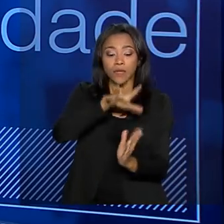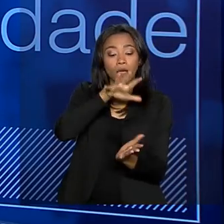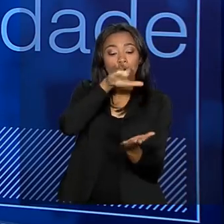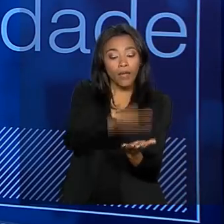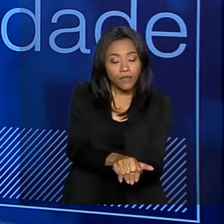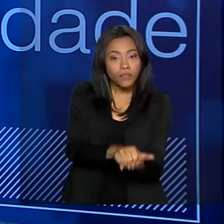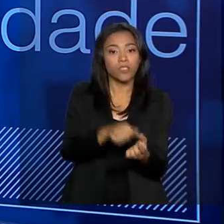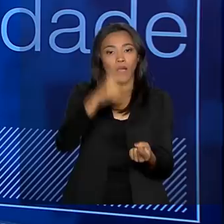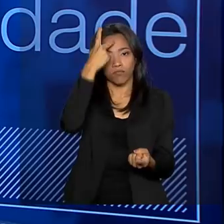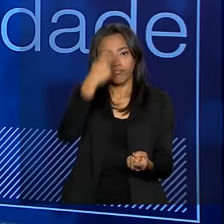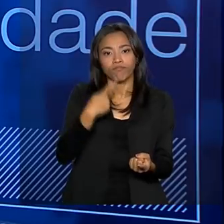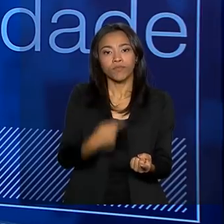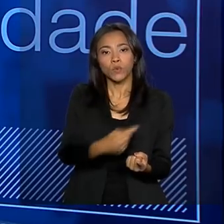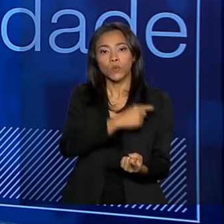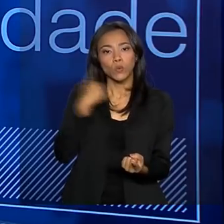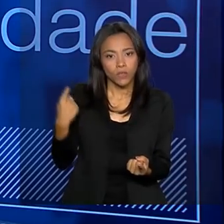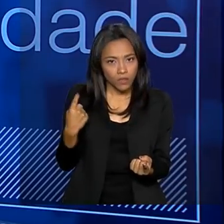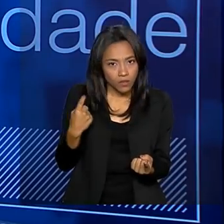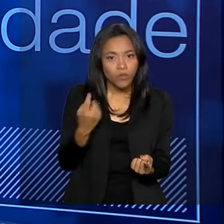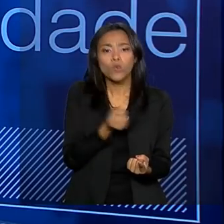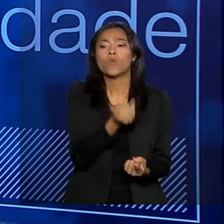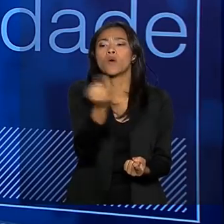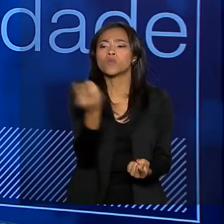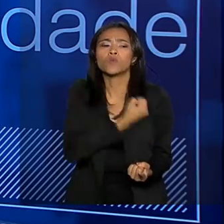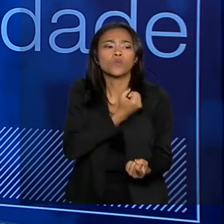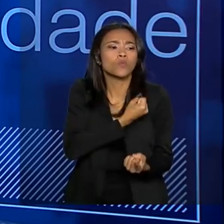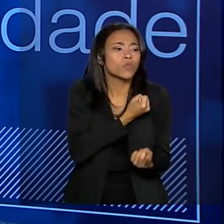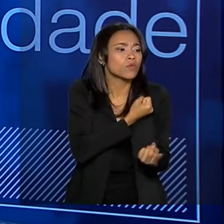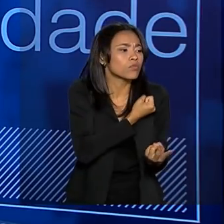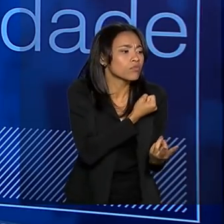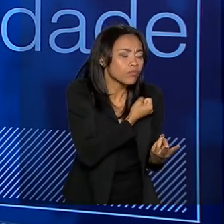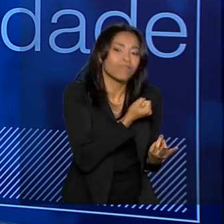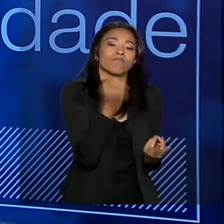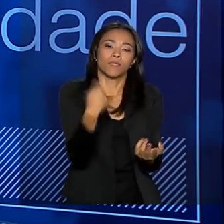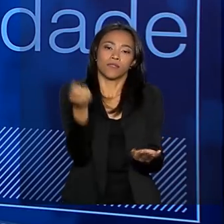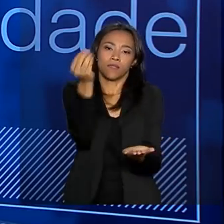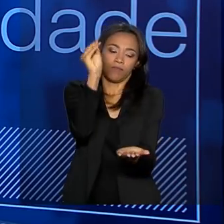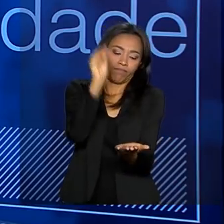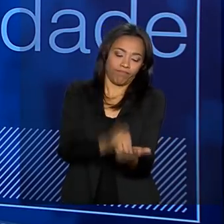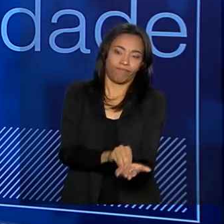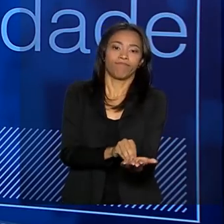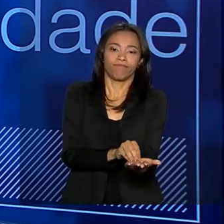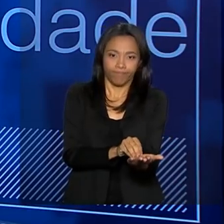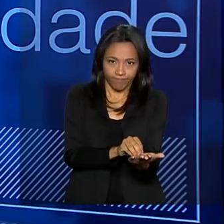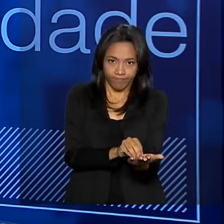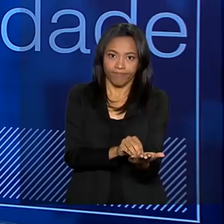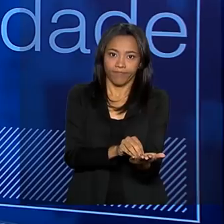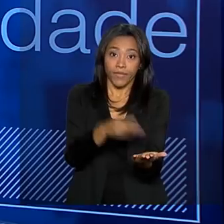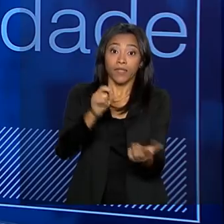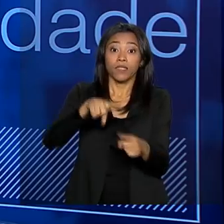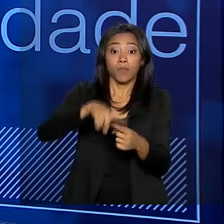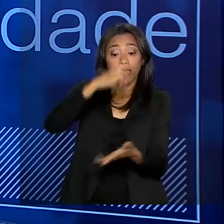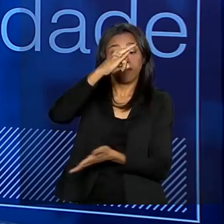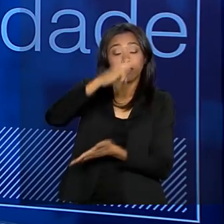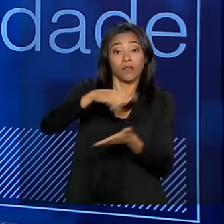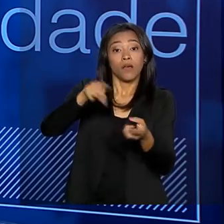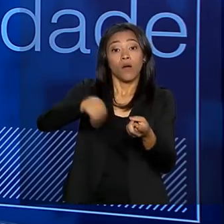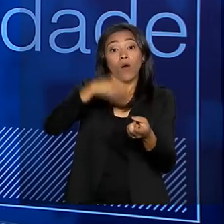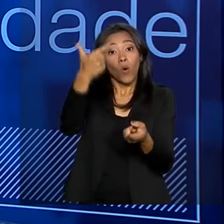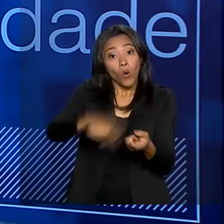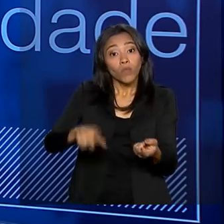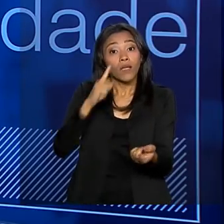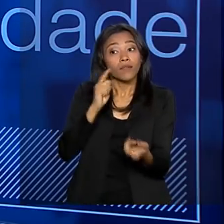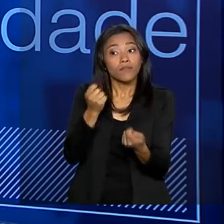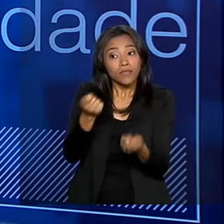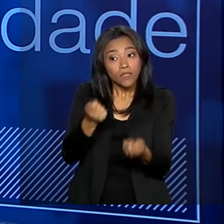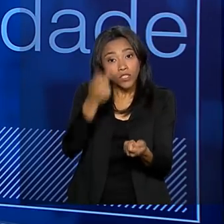do suicídio. A notificação compulsória era só suicídio. Mas agora vai ser também notificação compulsória. A tentativa